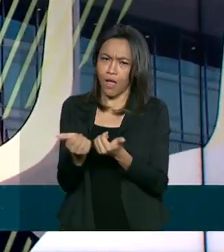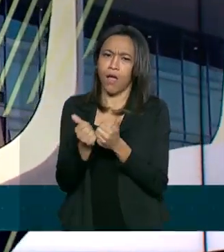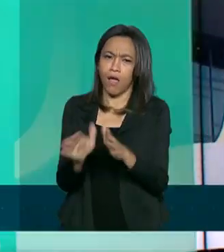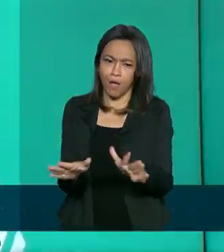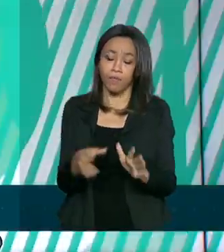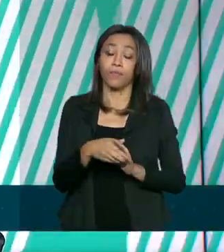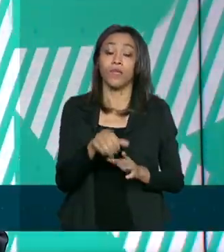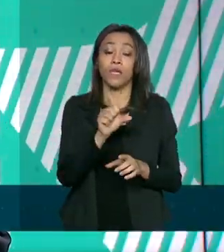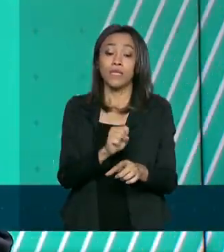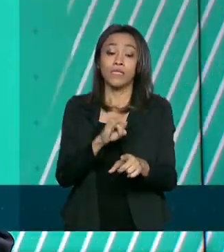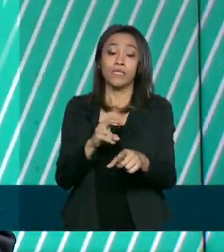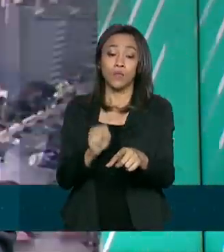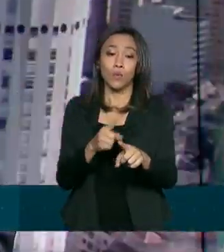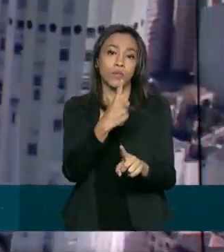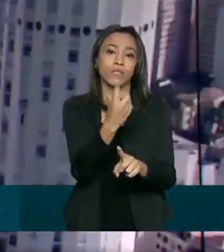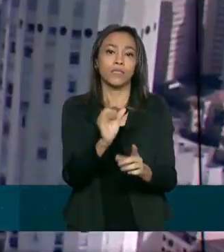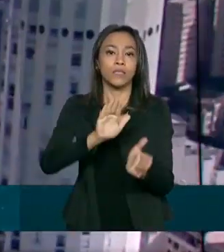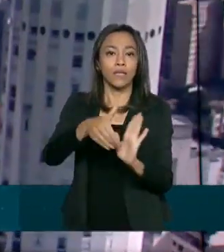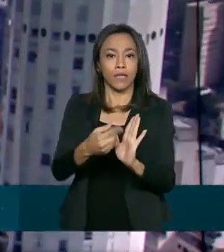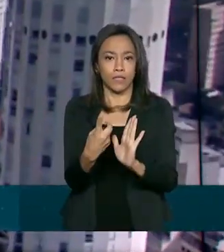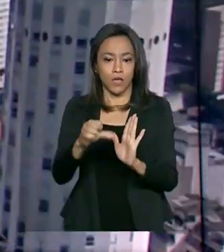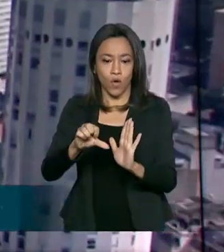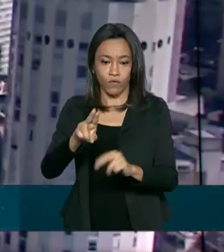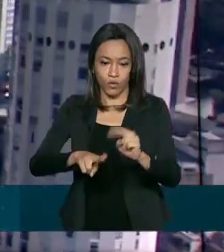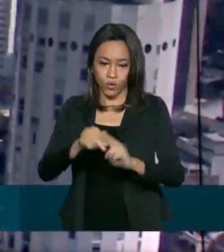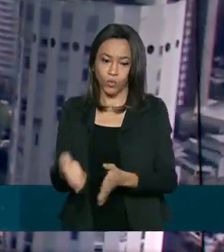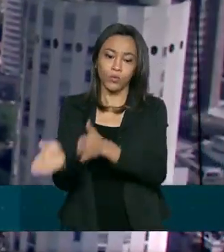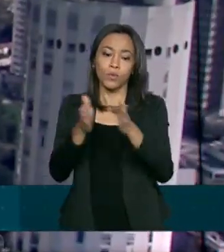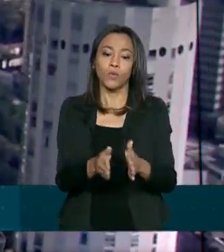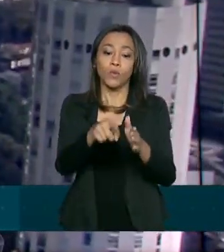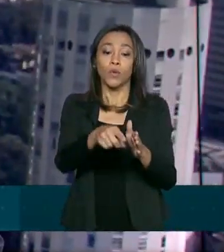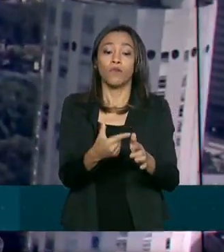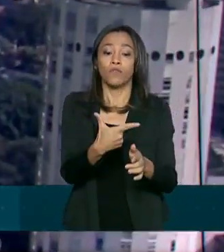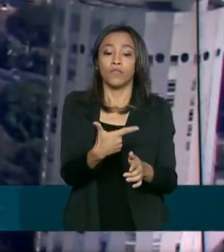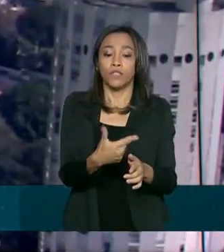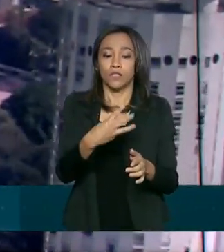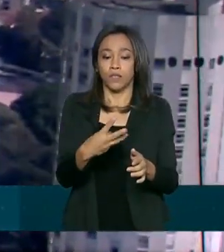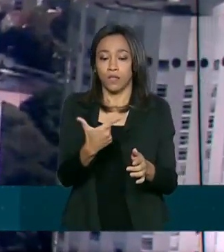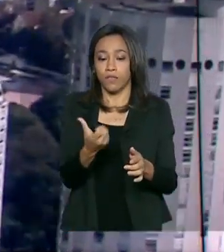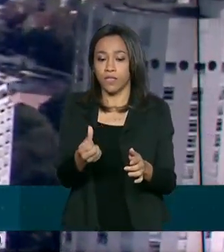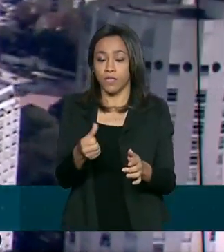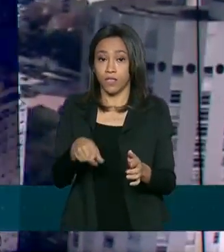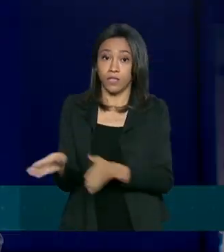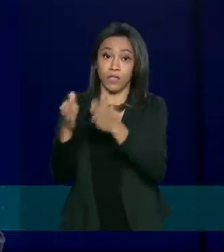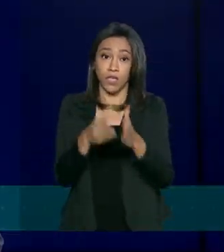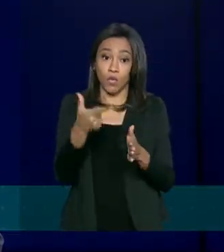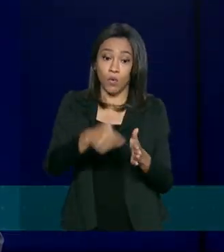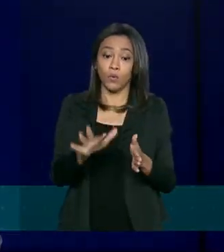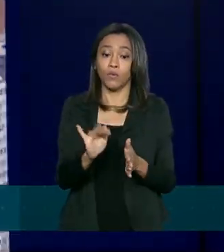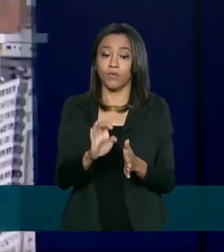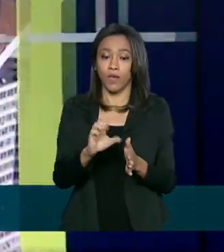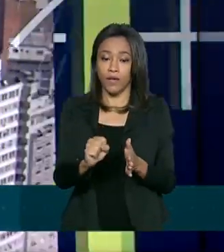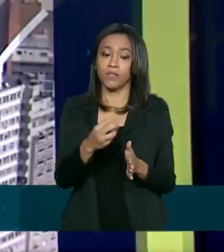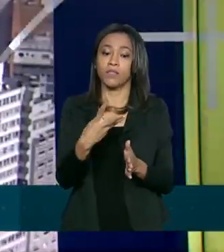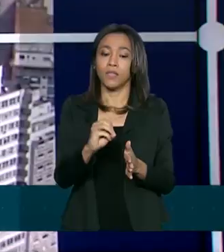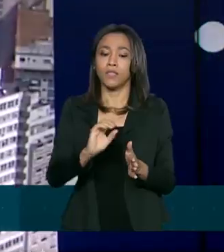O SISU será de 16 a 19 de junho, o Prouni de 23 a 26 de junho e o FIES de 30 de